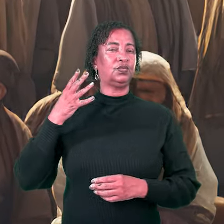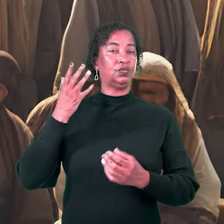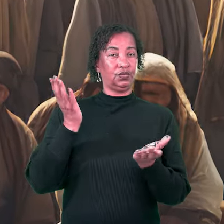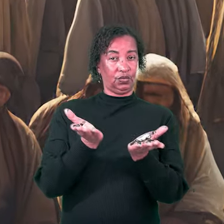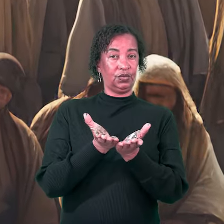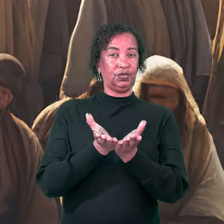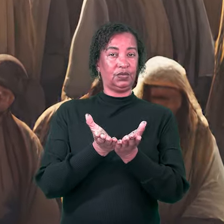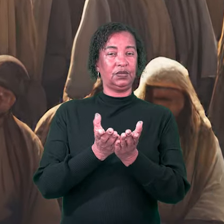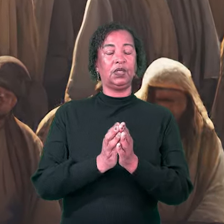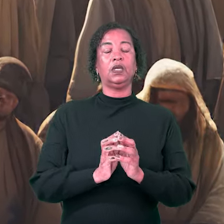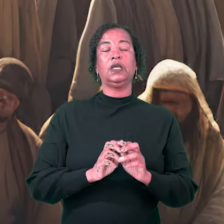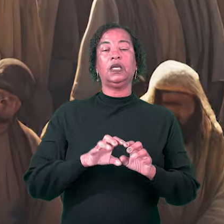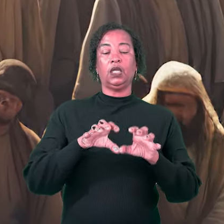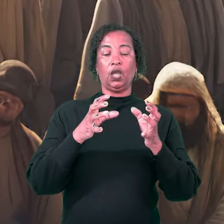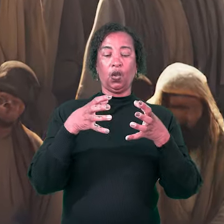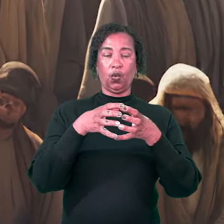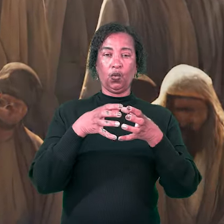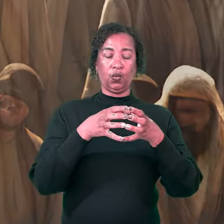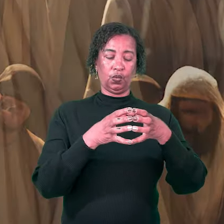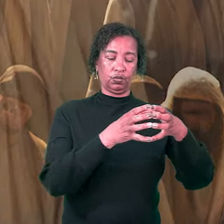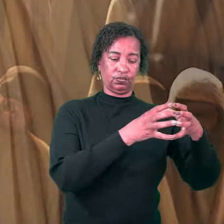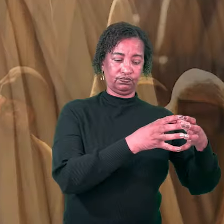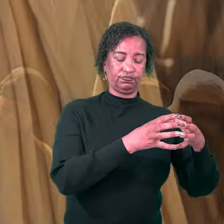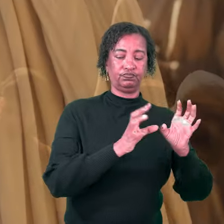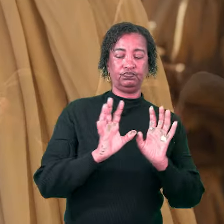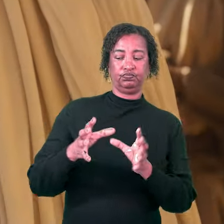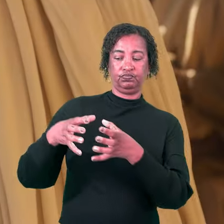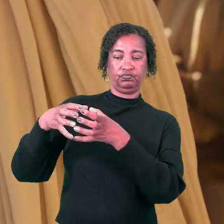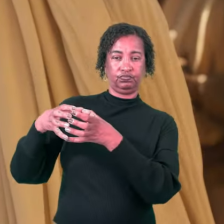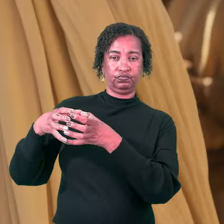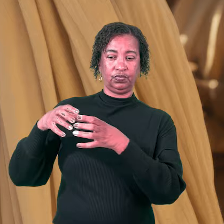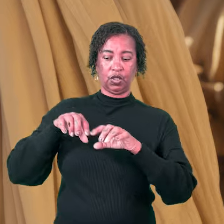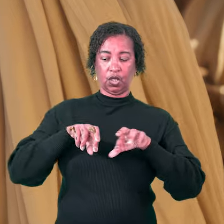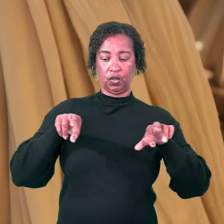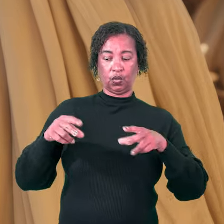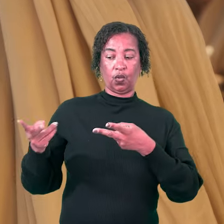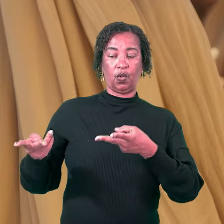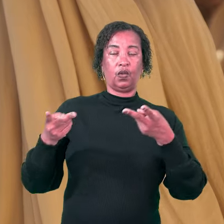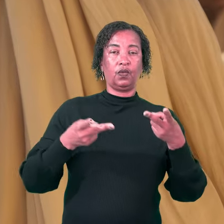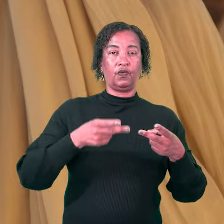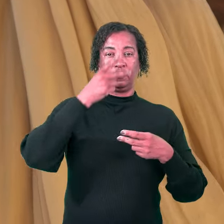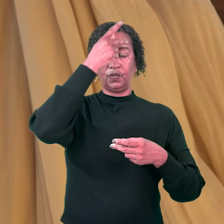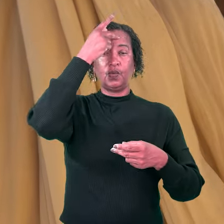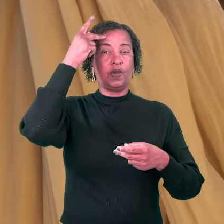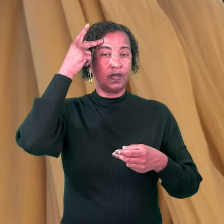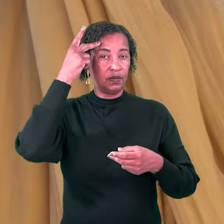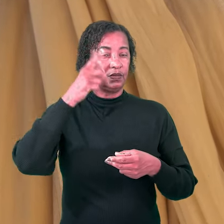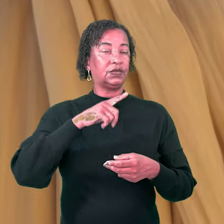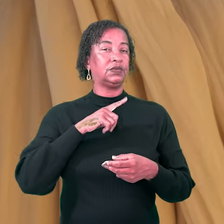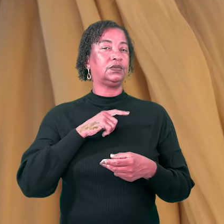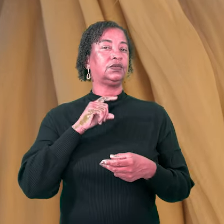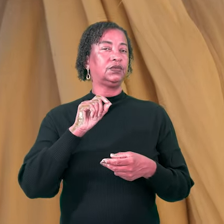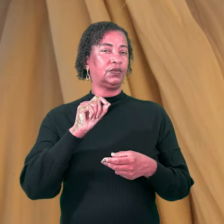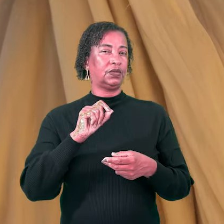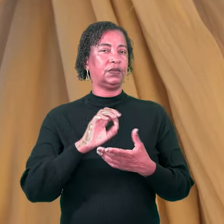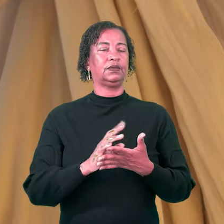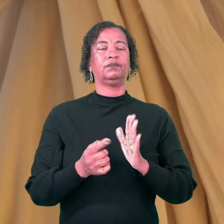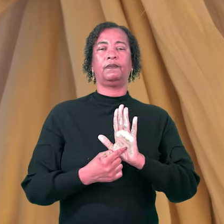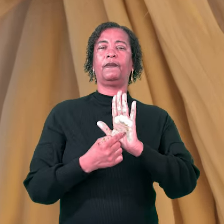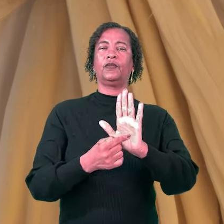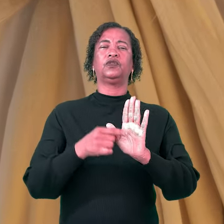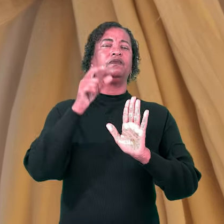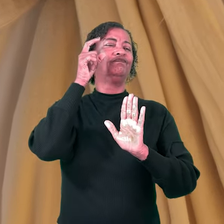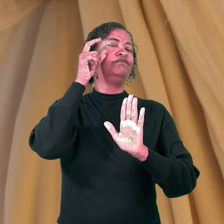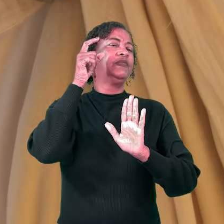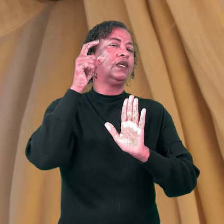dividiu a multidão em dois grupos. Essas pessoas a quem ele convidou eram pessoas que tinham pelo menos demonstrado